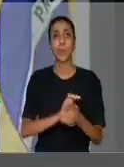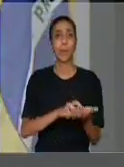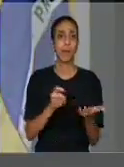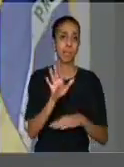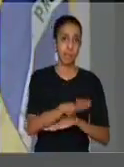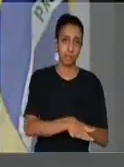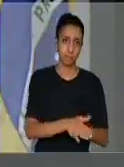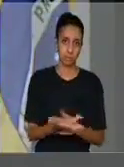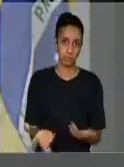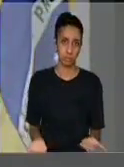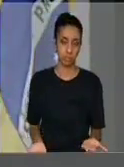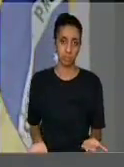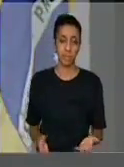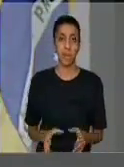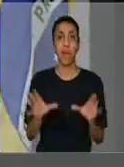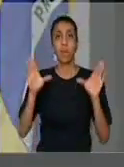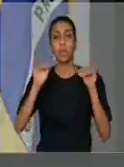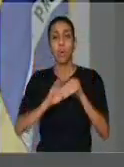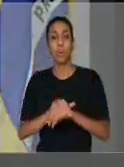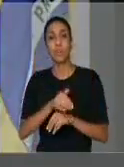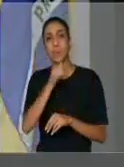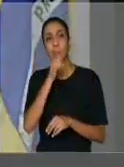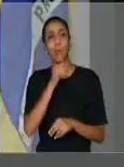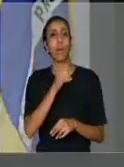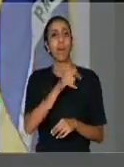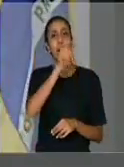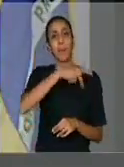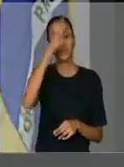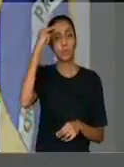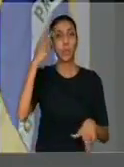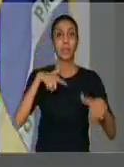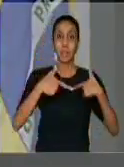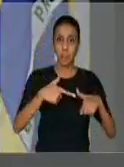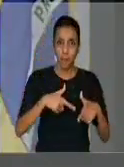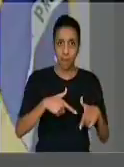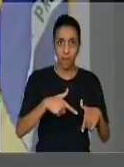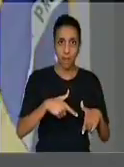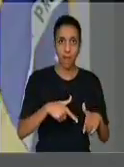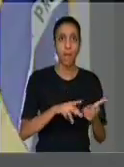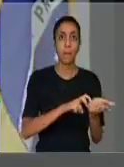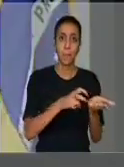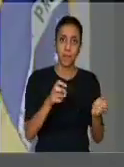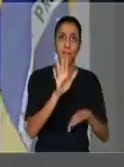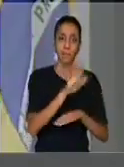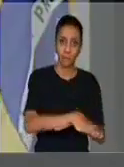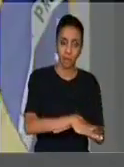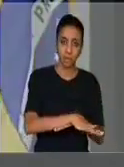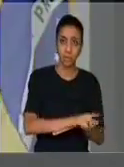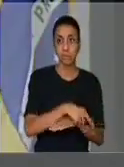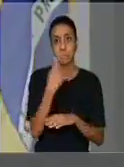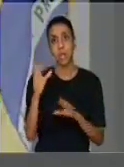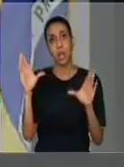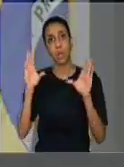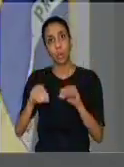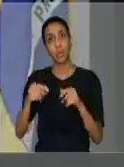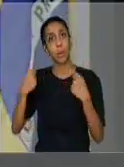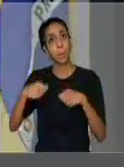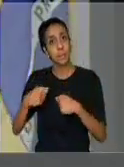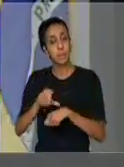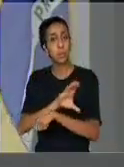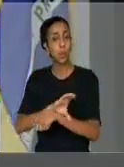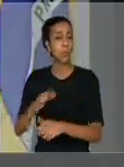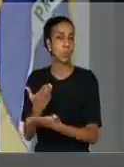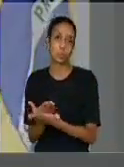e à noite, aquele que trabalha, aquele que é ritmo de família, aquele que precisa, também, se capacitar, fazer um